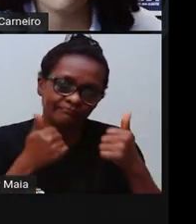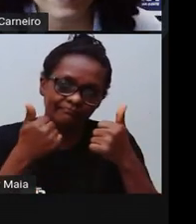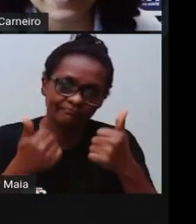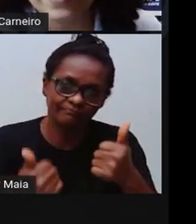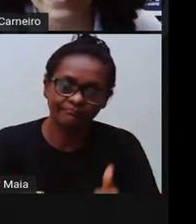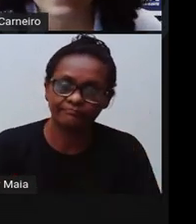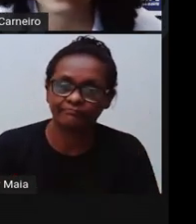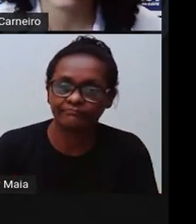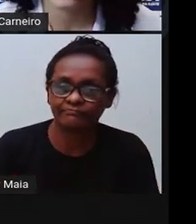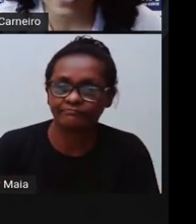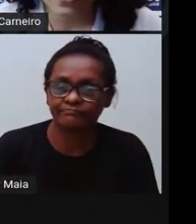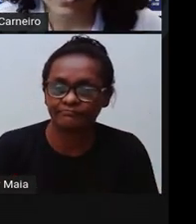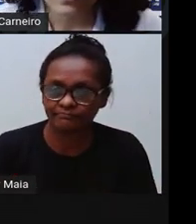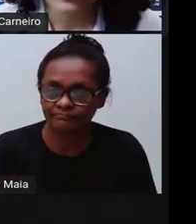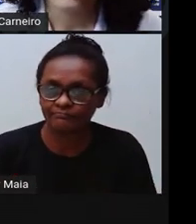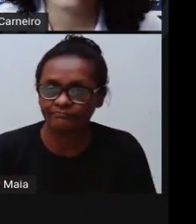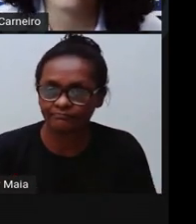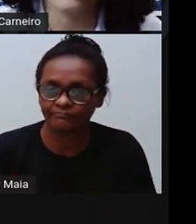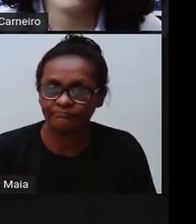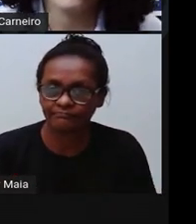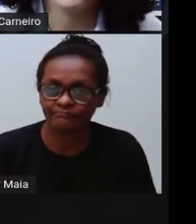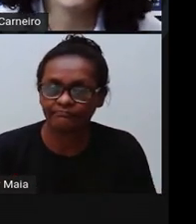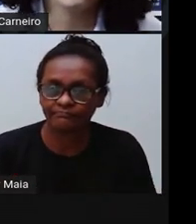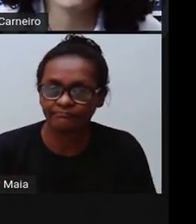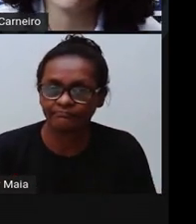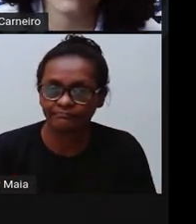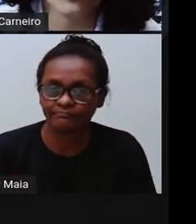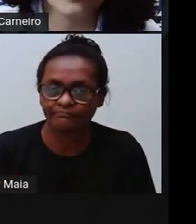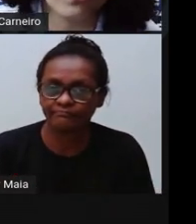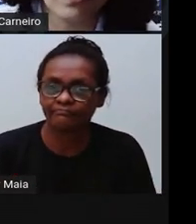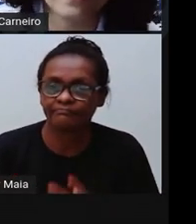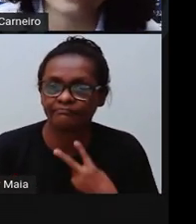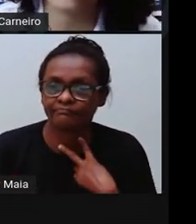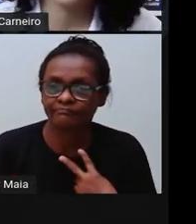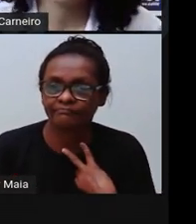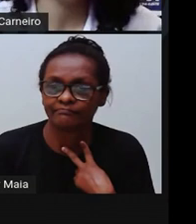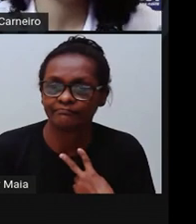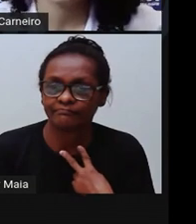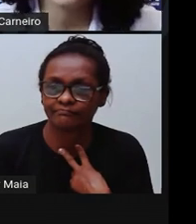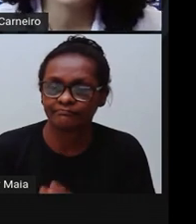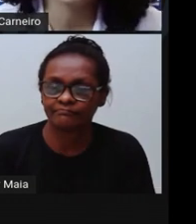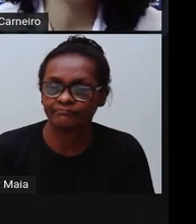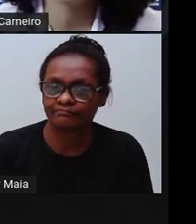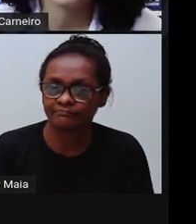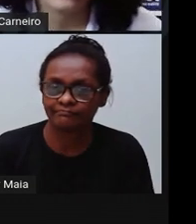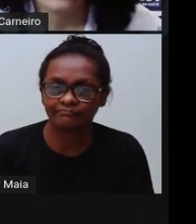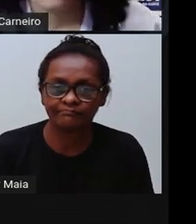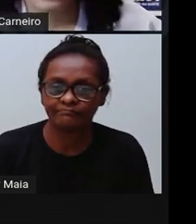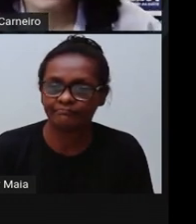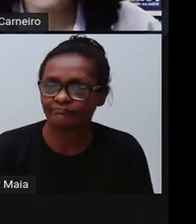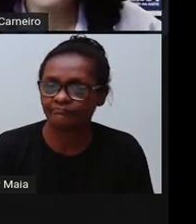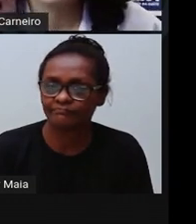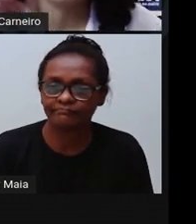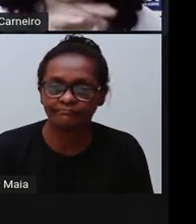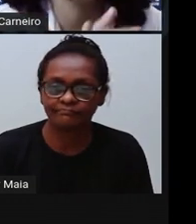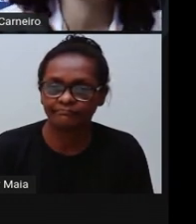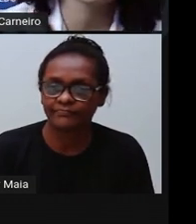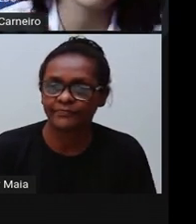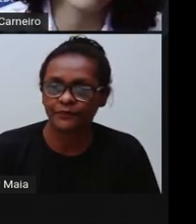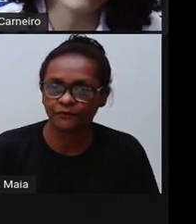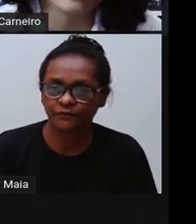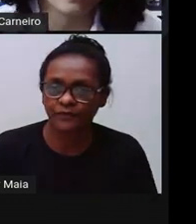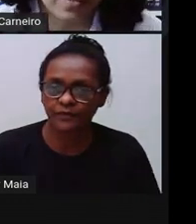fazer limpeza da casa, tá certo? Então, ó, não pode. Não pode mexer sozinha. O adulto tem que